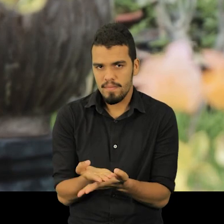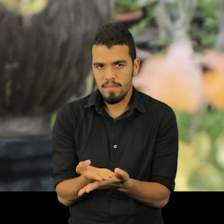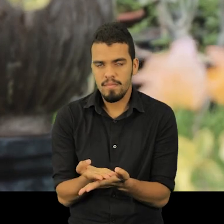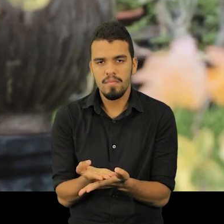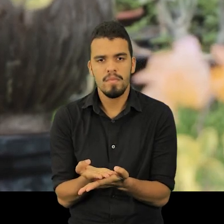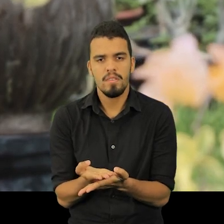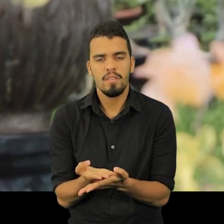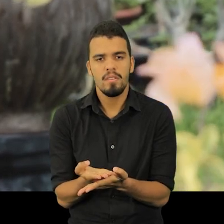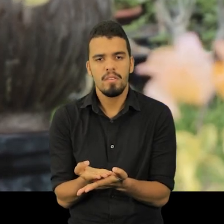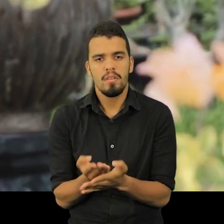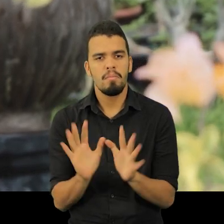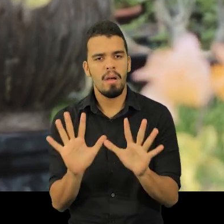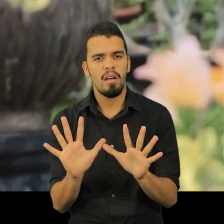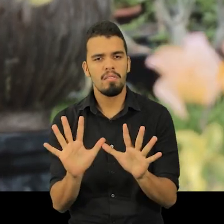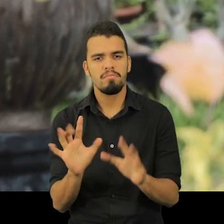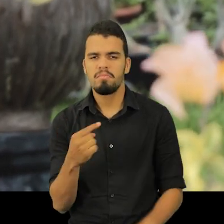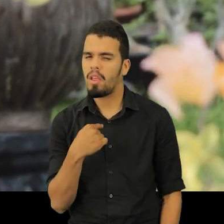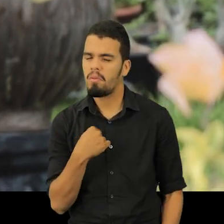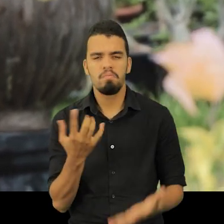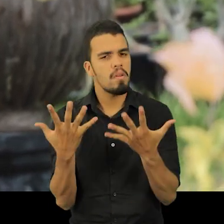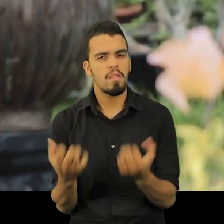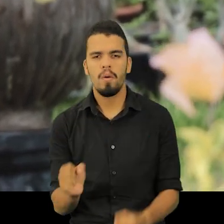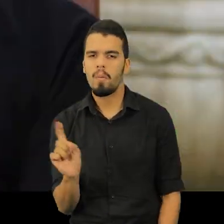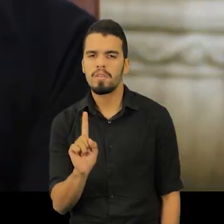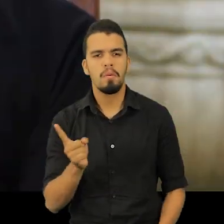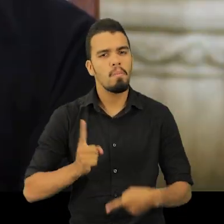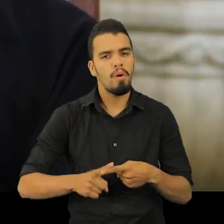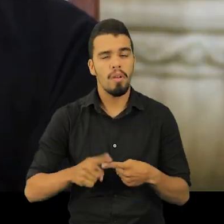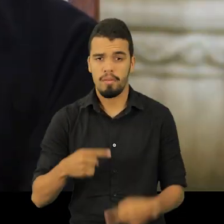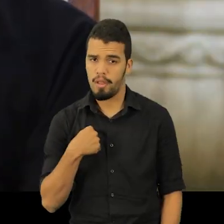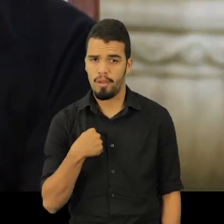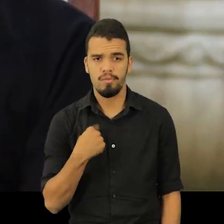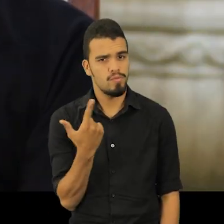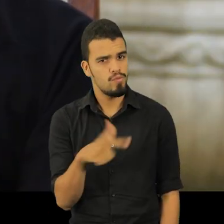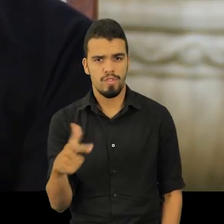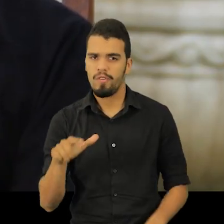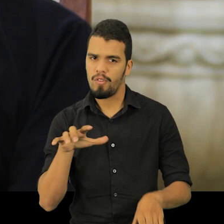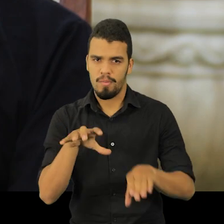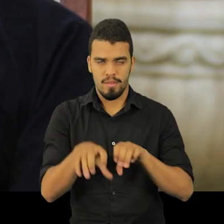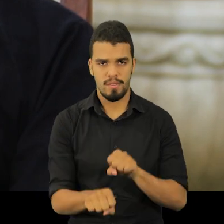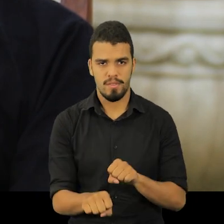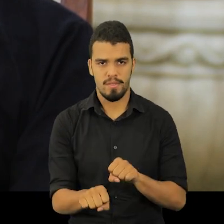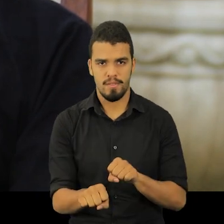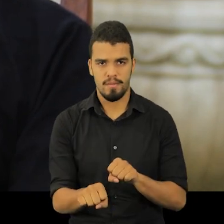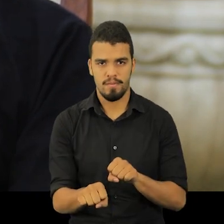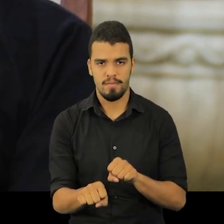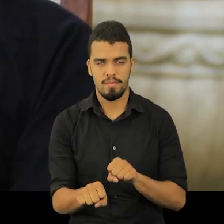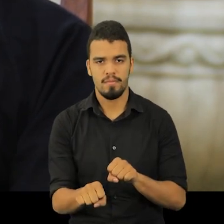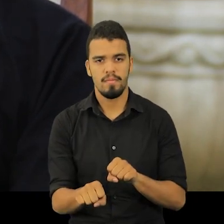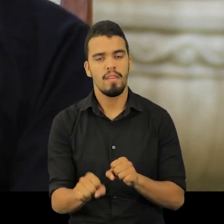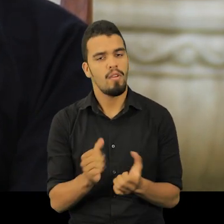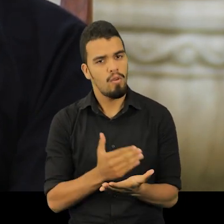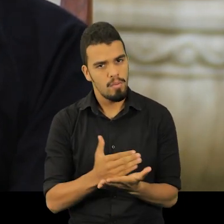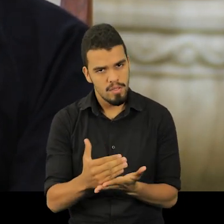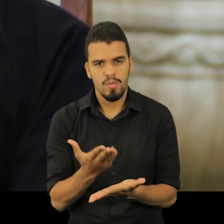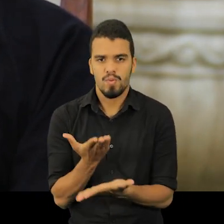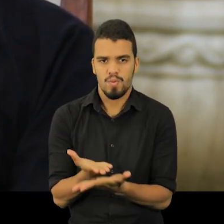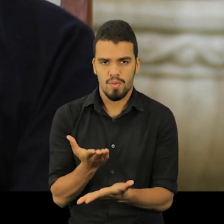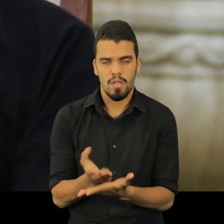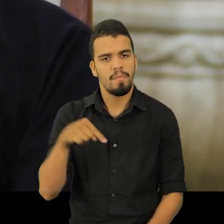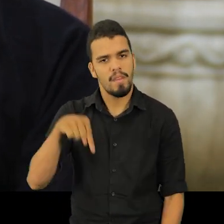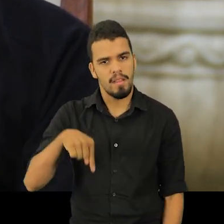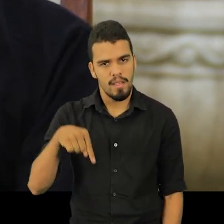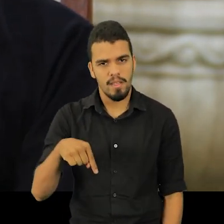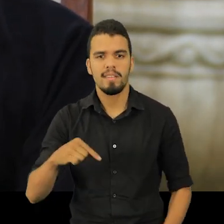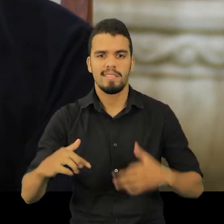No primeiro momento eu não aceitei, pelo fato de não ter formação. Então, voltei a fazer, passei a estudar aqui na